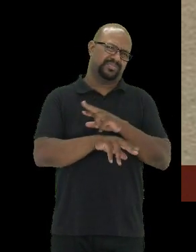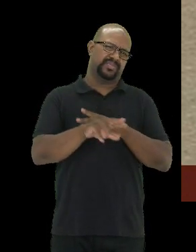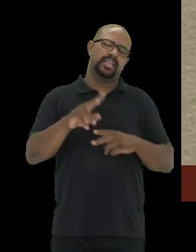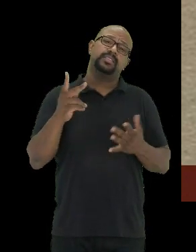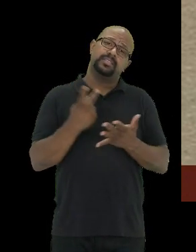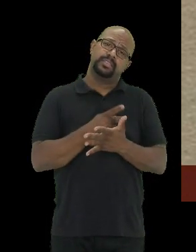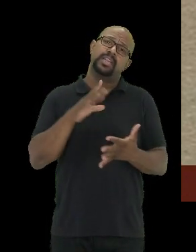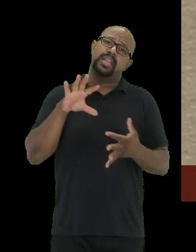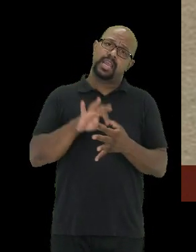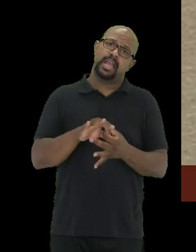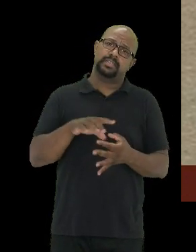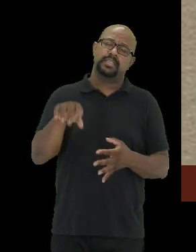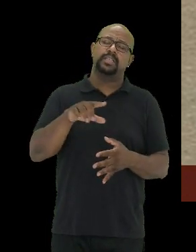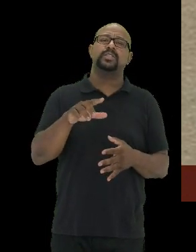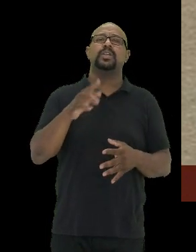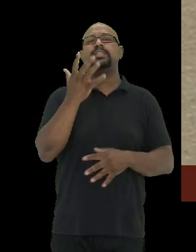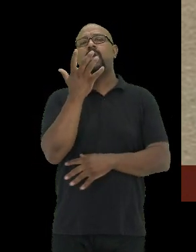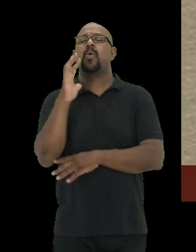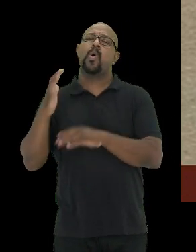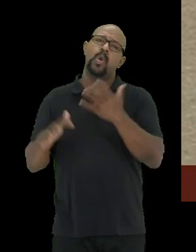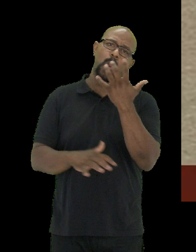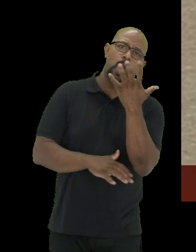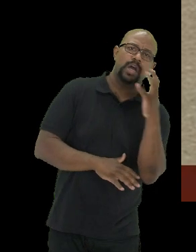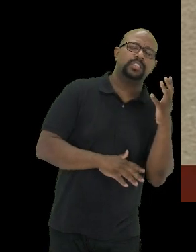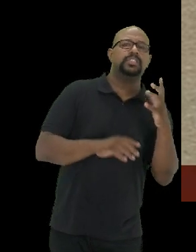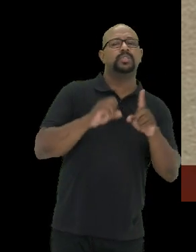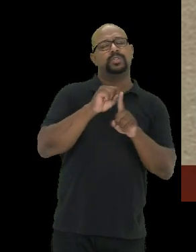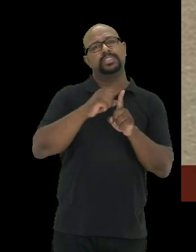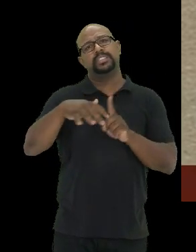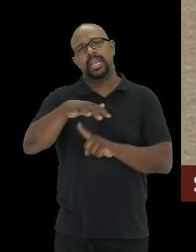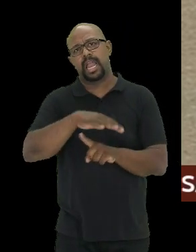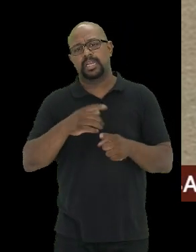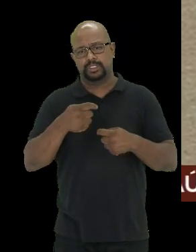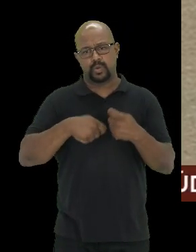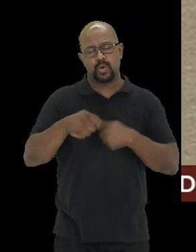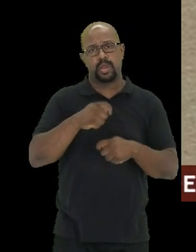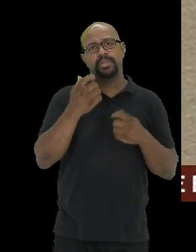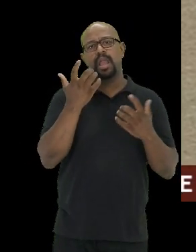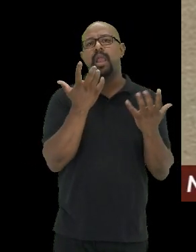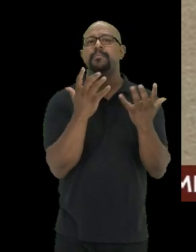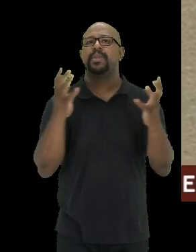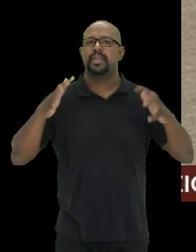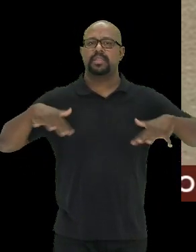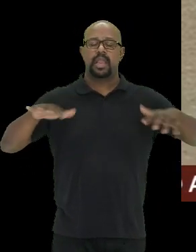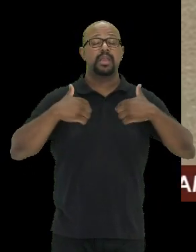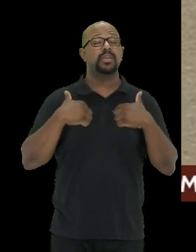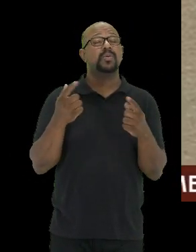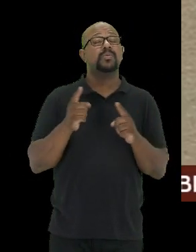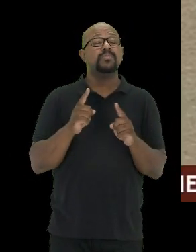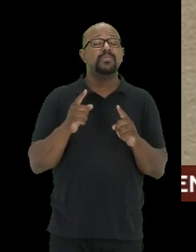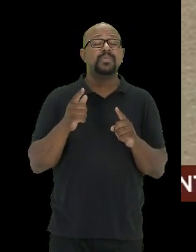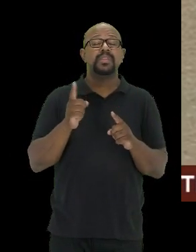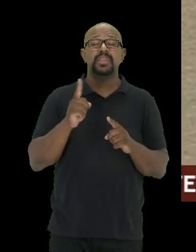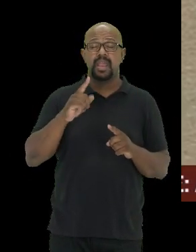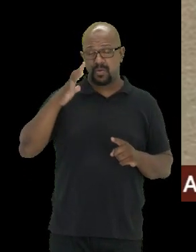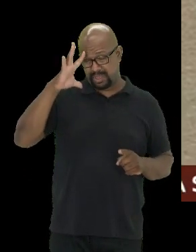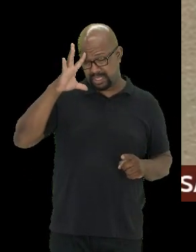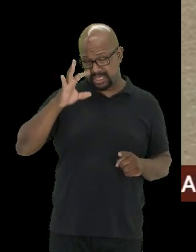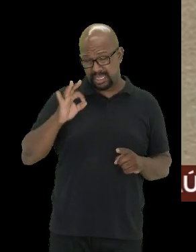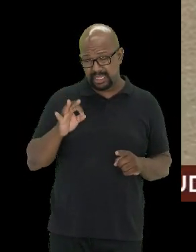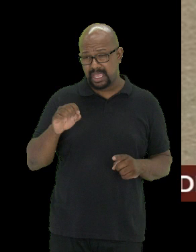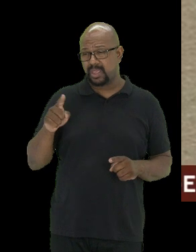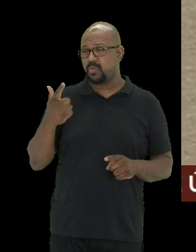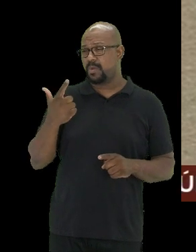ligados às questões ecológicas, muitas vezes, questões sociais, econômicas e ambientais. Eu não entender que uma outra